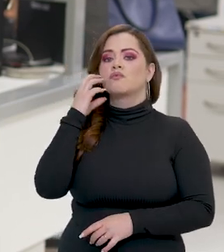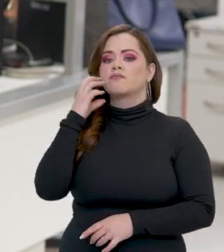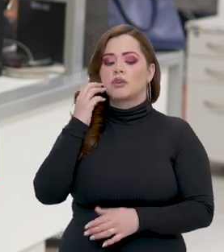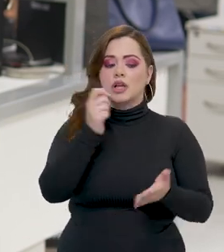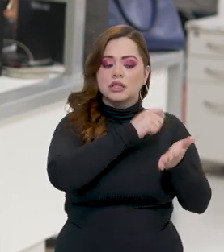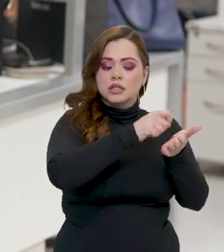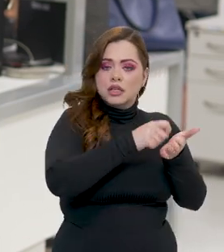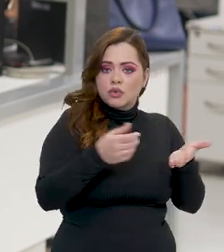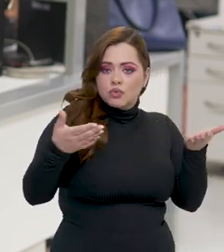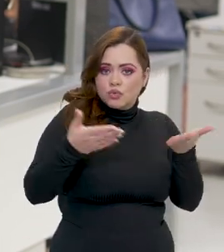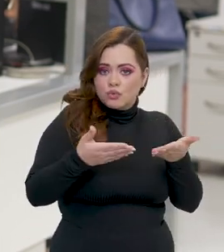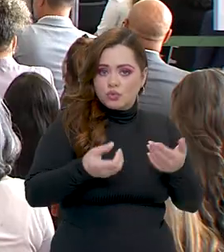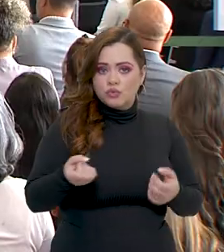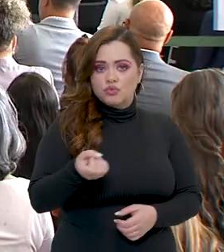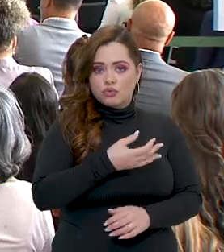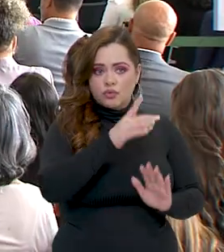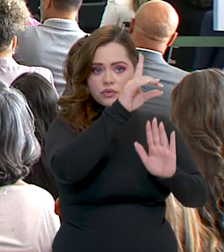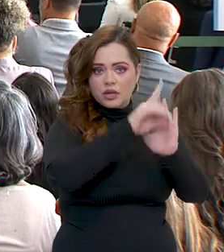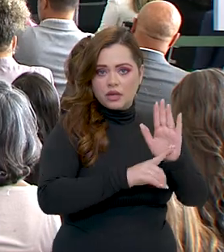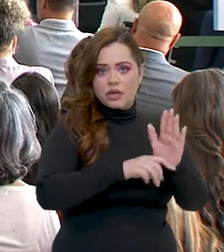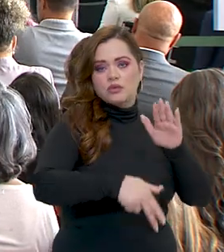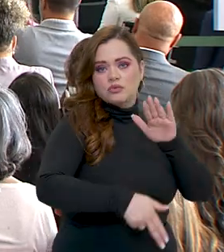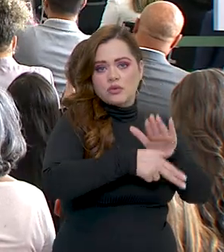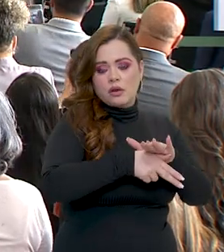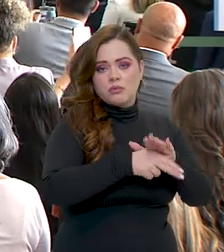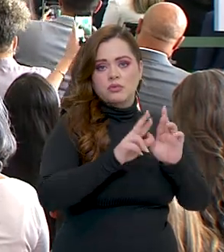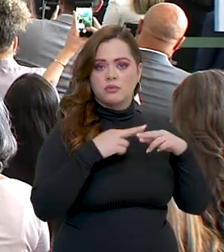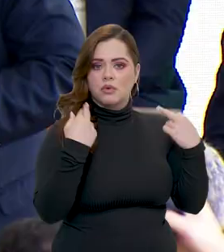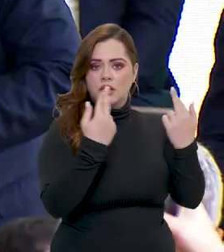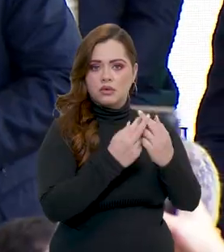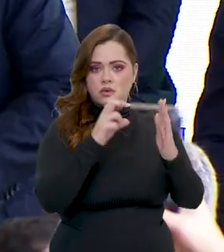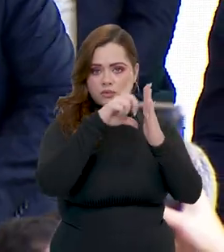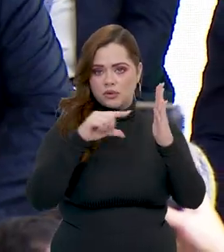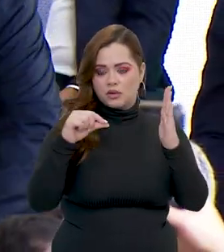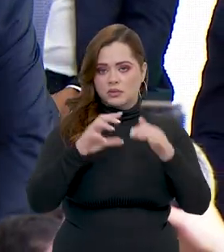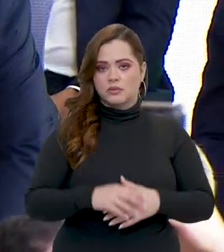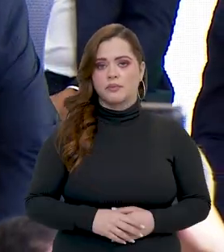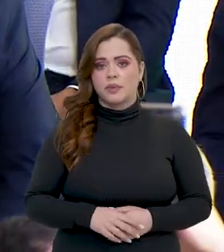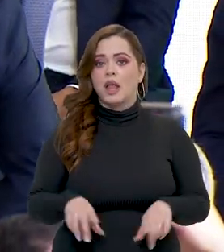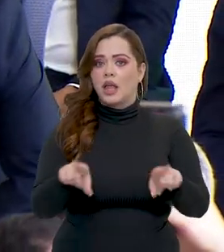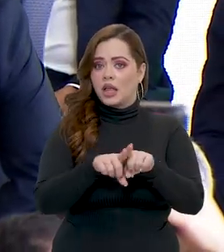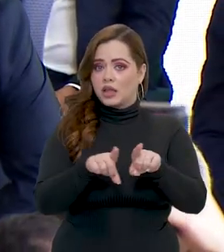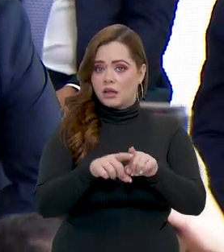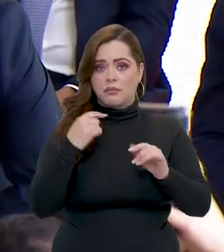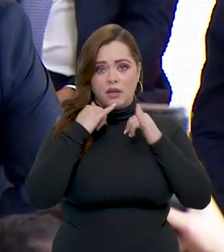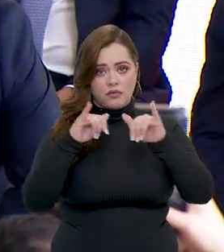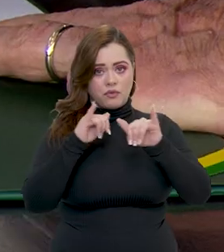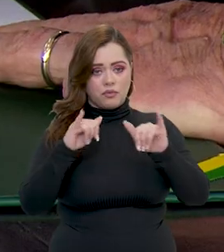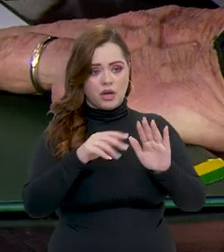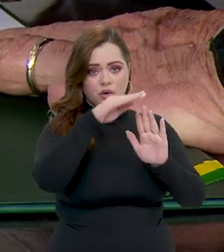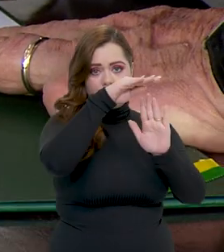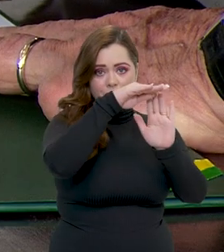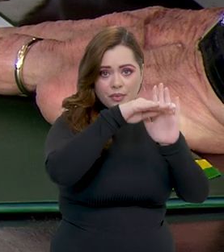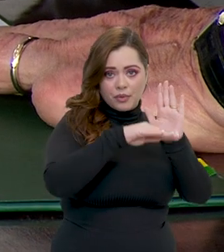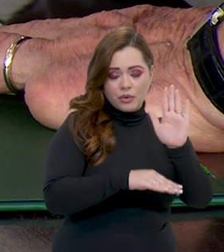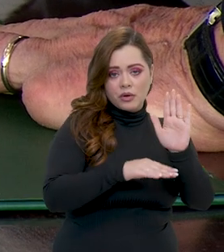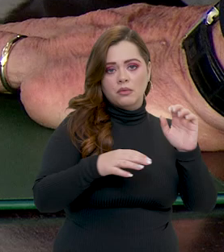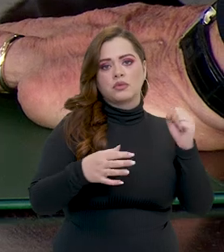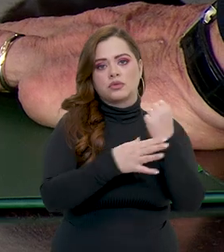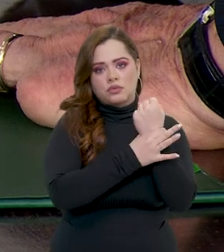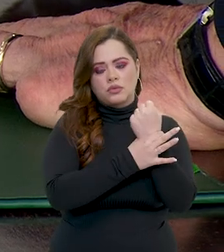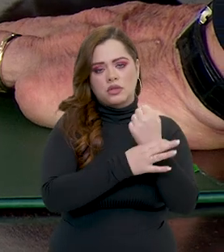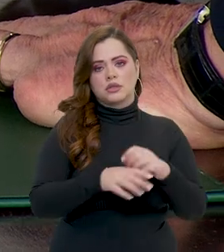Flávio Dino assinaram hoje o novo decreto de armas em uma cerimônia no Palácio do Planalto. Eles também lançaram o programa de